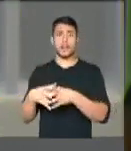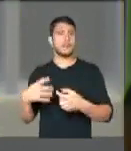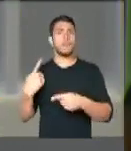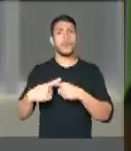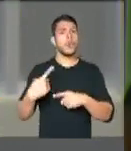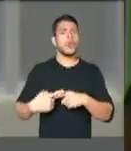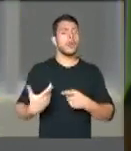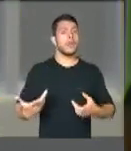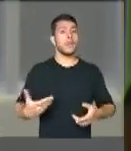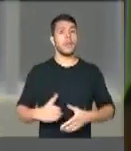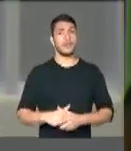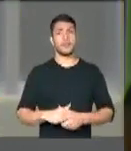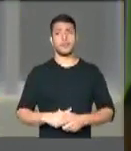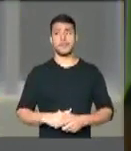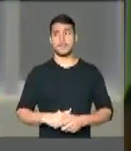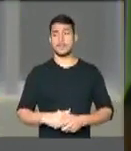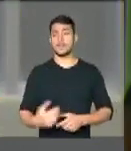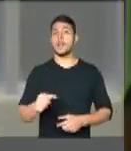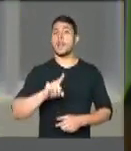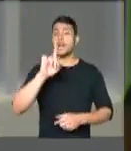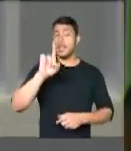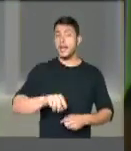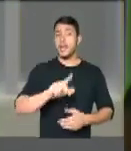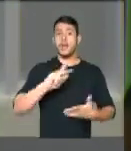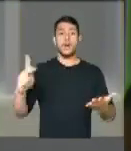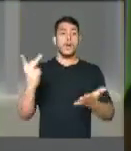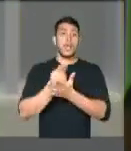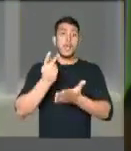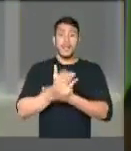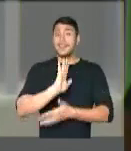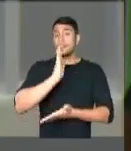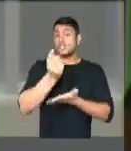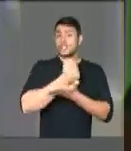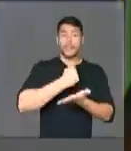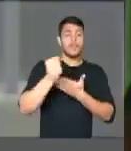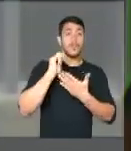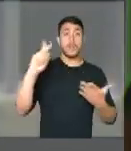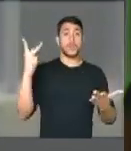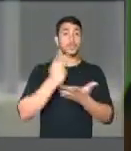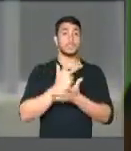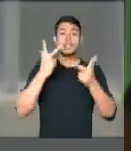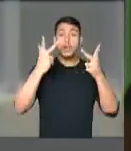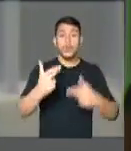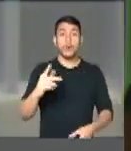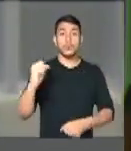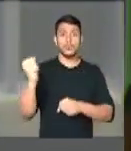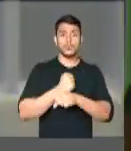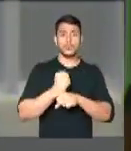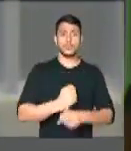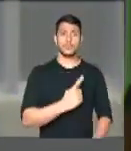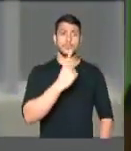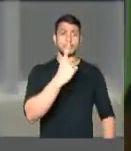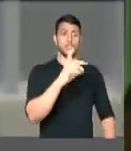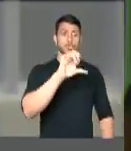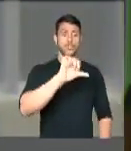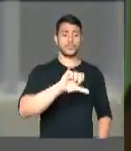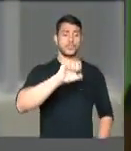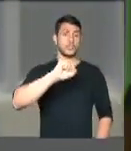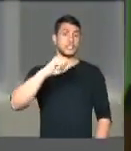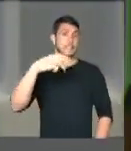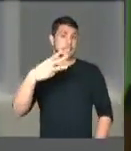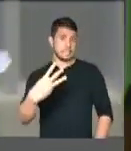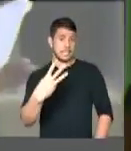para que a base possa funcionar? Esse é o erro do passado. Em 1983, quando a base foi